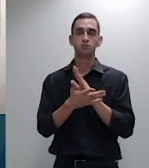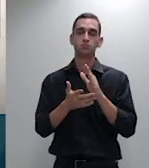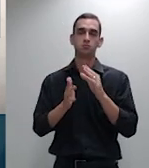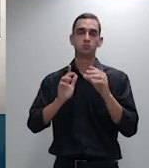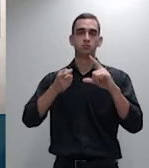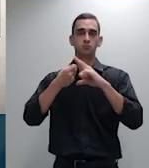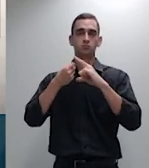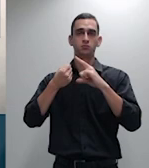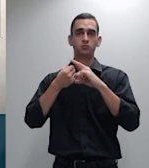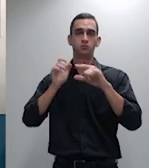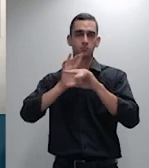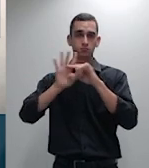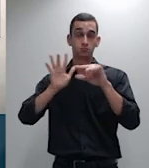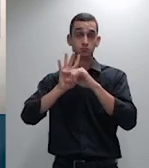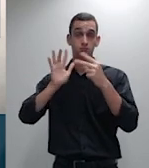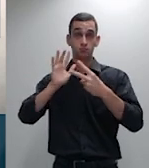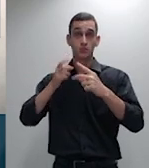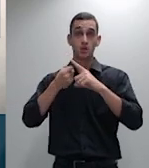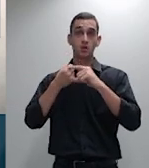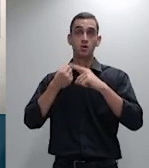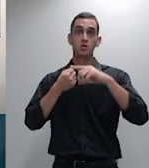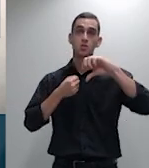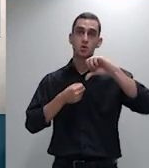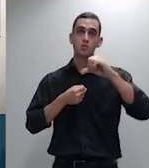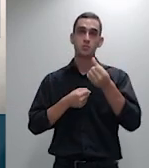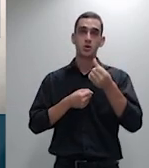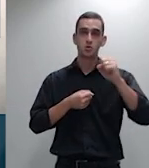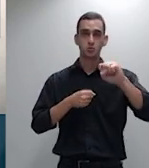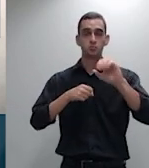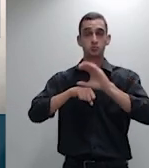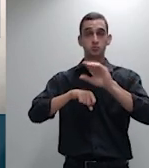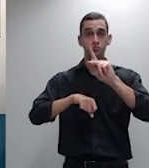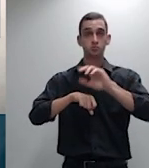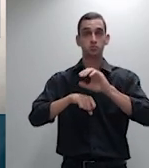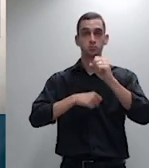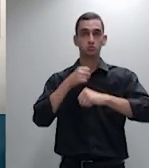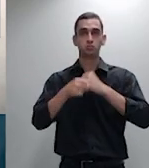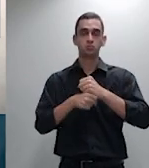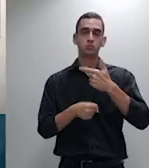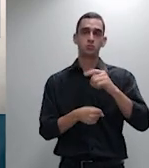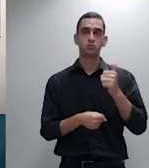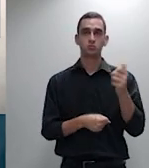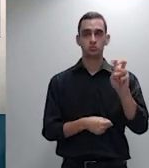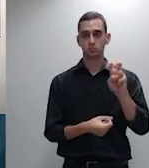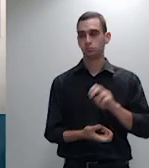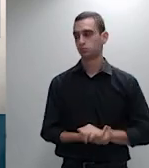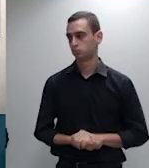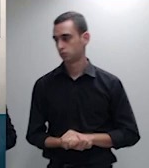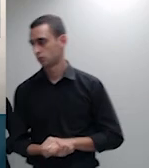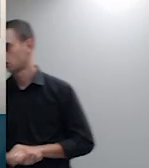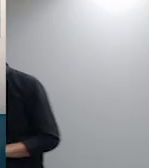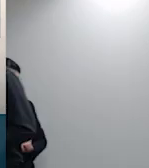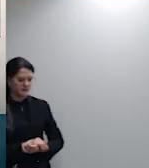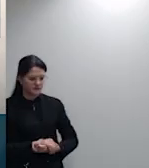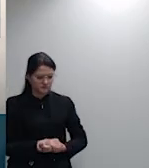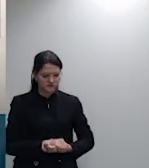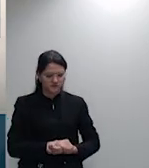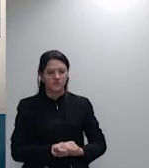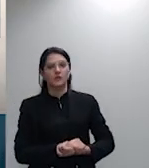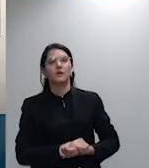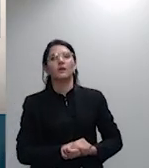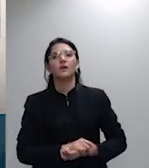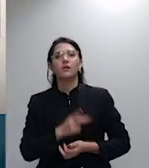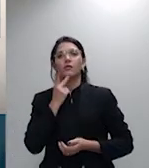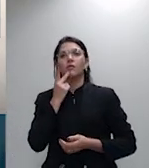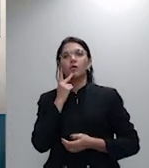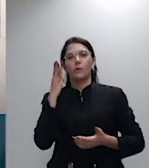atual na eventualidade de vir essa pretensão recisória ser julgada improcedente ou inadmissível por unanimidade de votos o